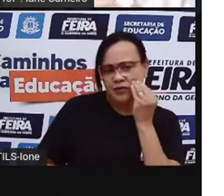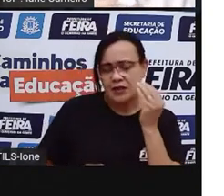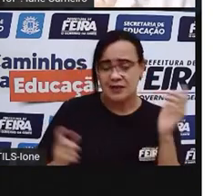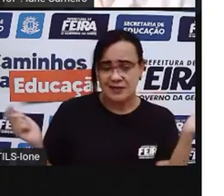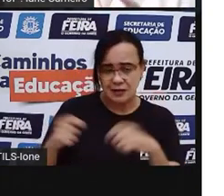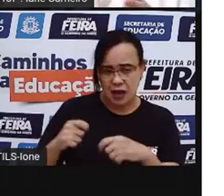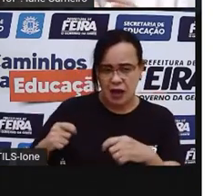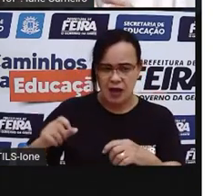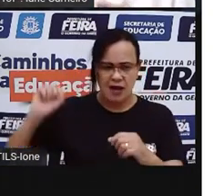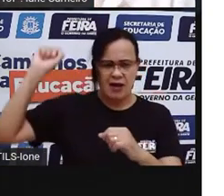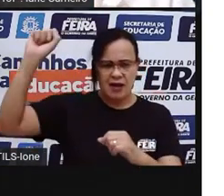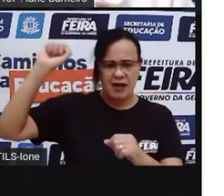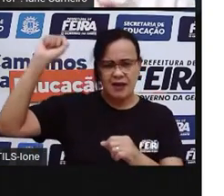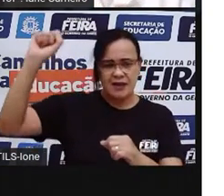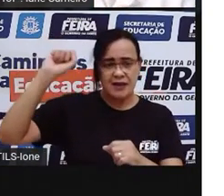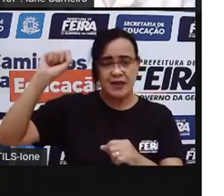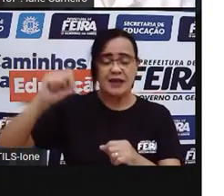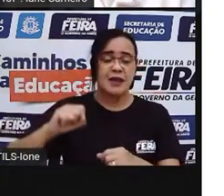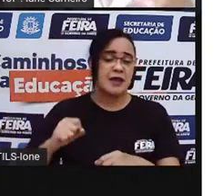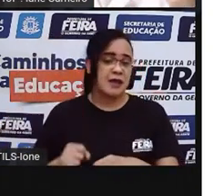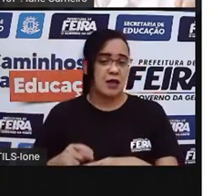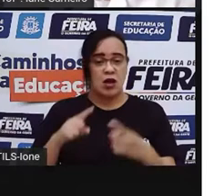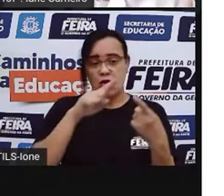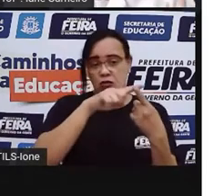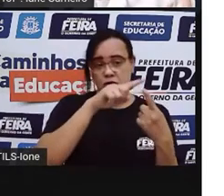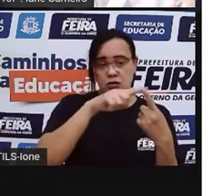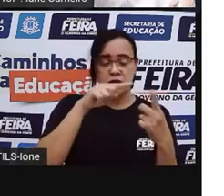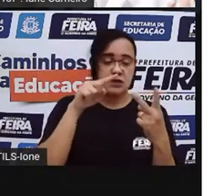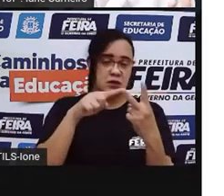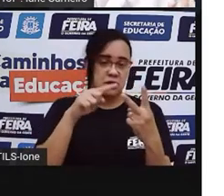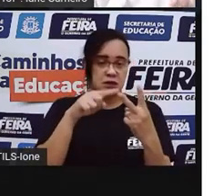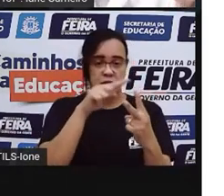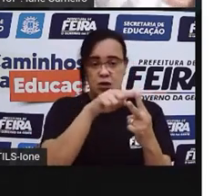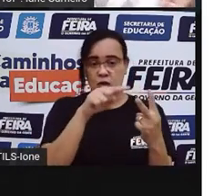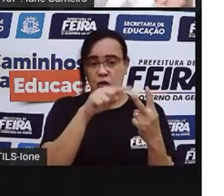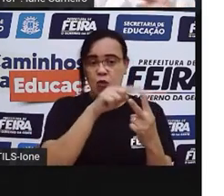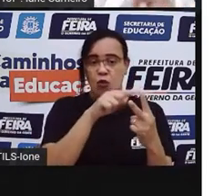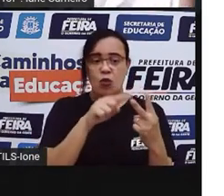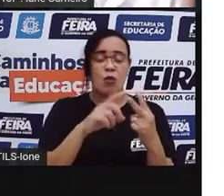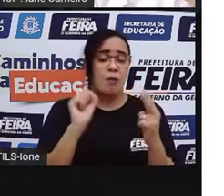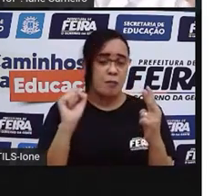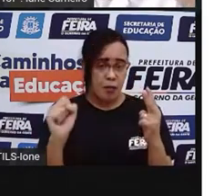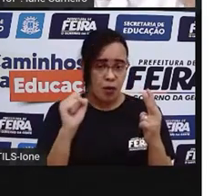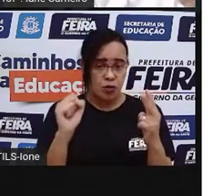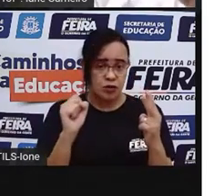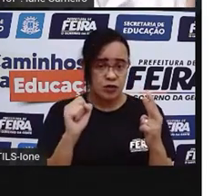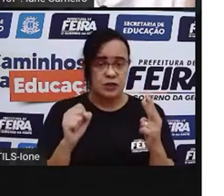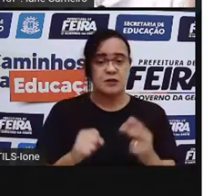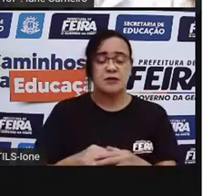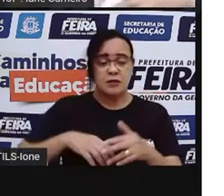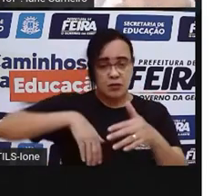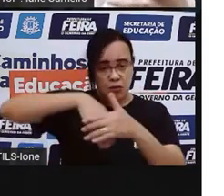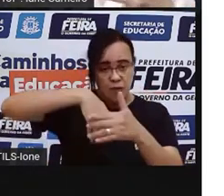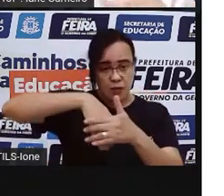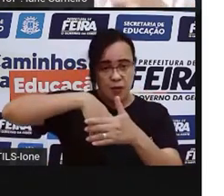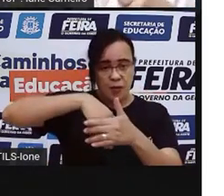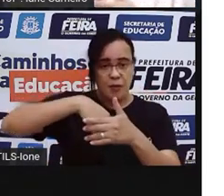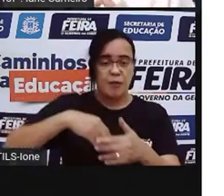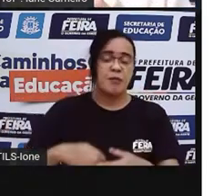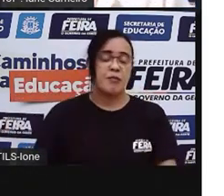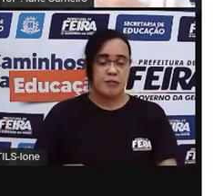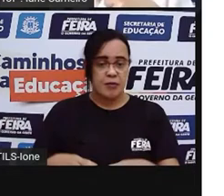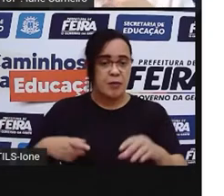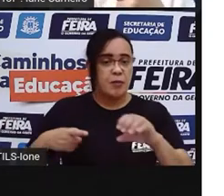você vai ser o goleiro e o seu colega vai tentar marcar o gol. Se ele marcou, é ponto dele. Se ele não marcou, é ponto seu. E em outro momento